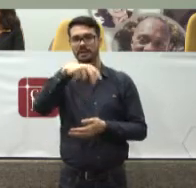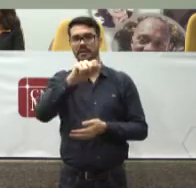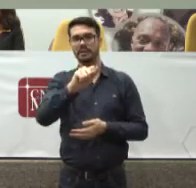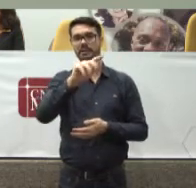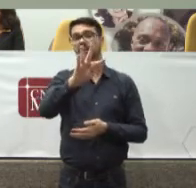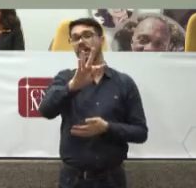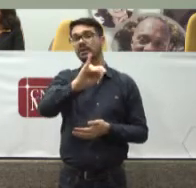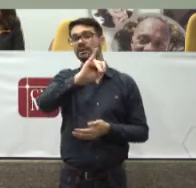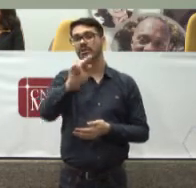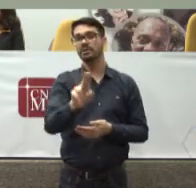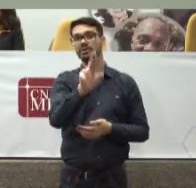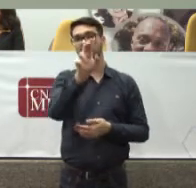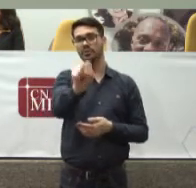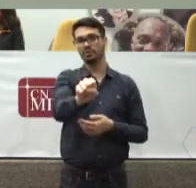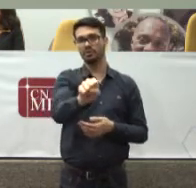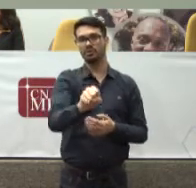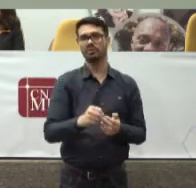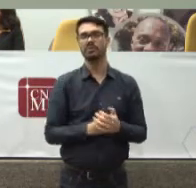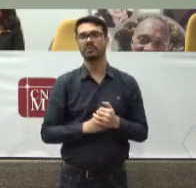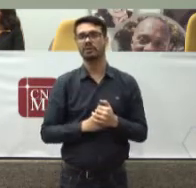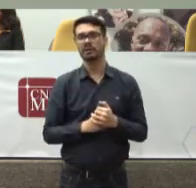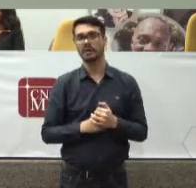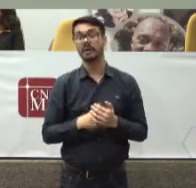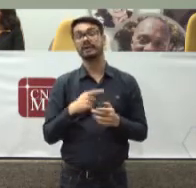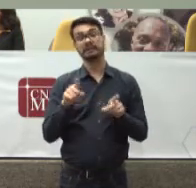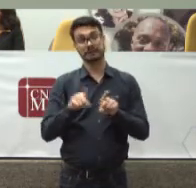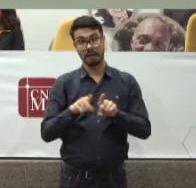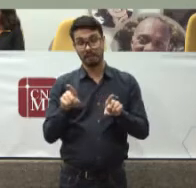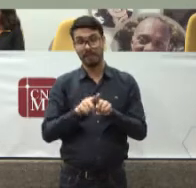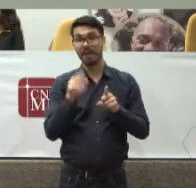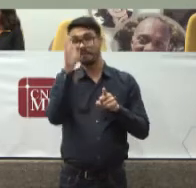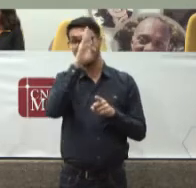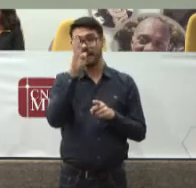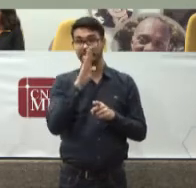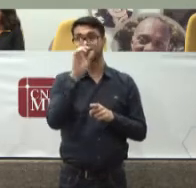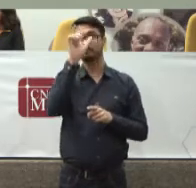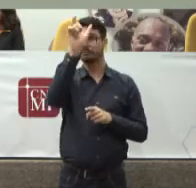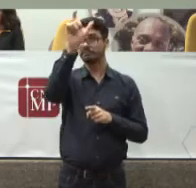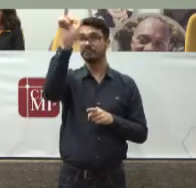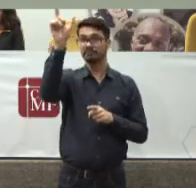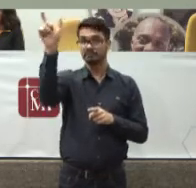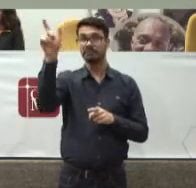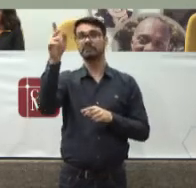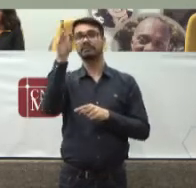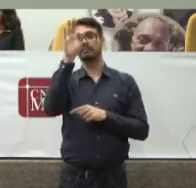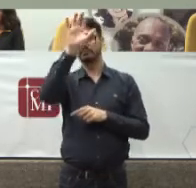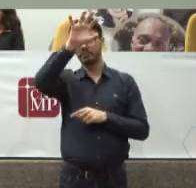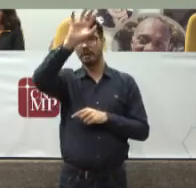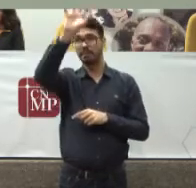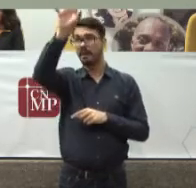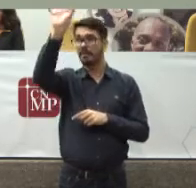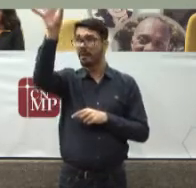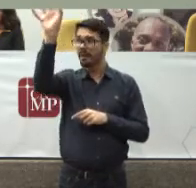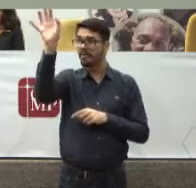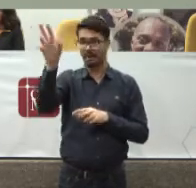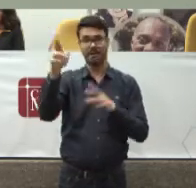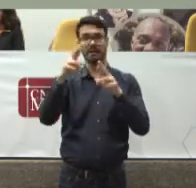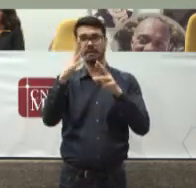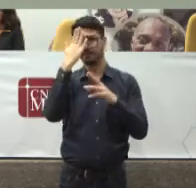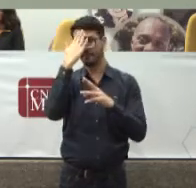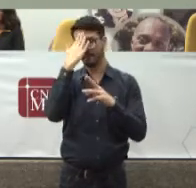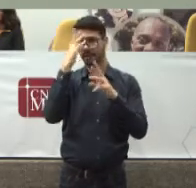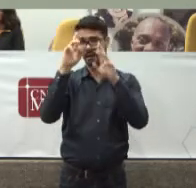As 27 Unidades Da Federação Respeitadas As particularidades De cada